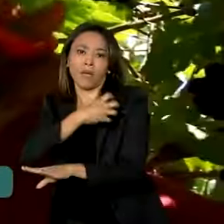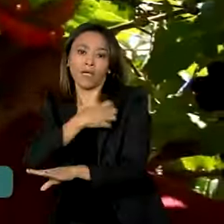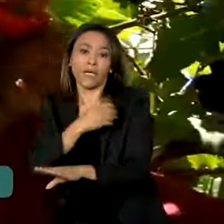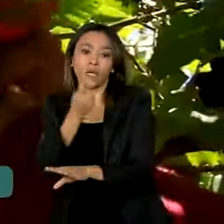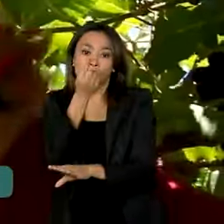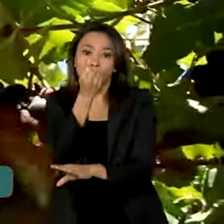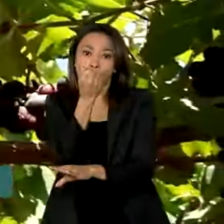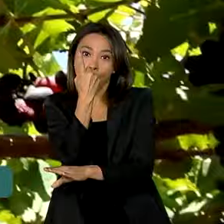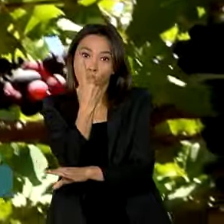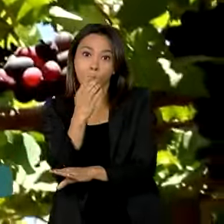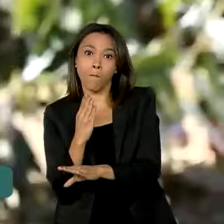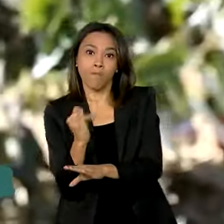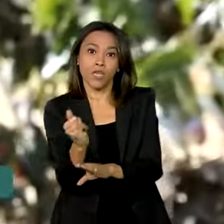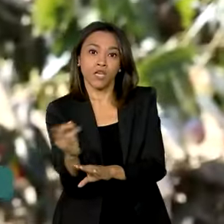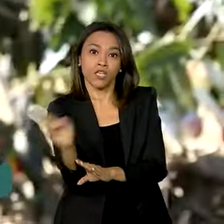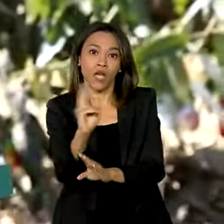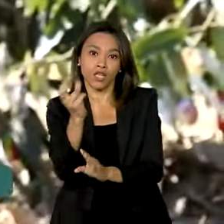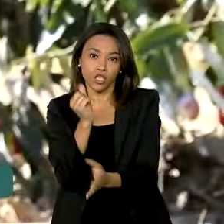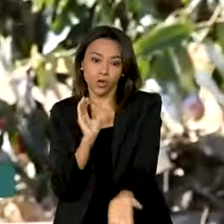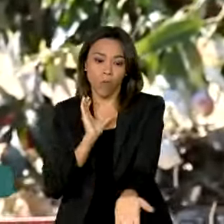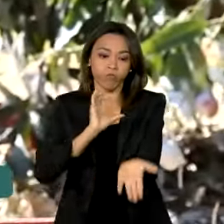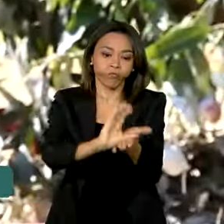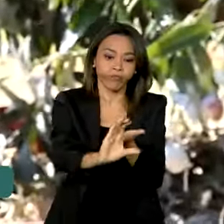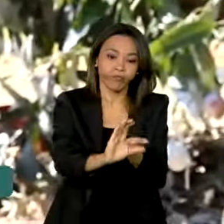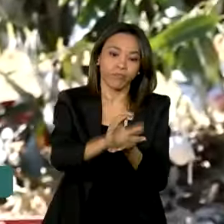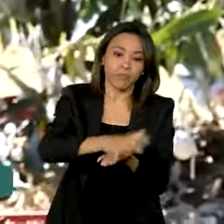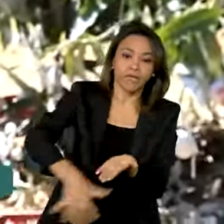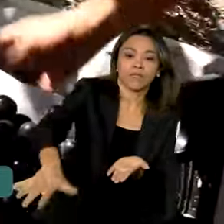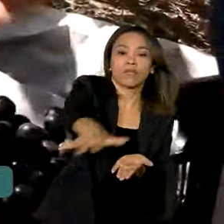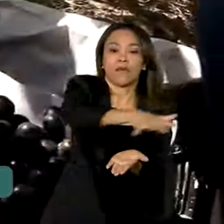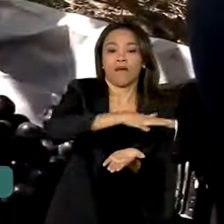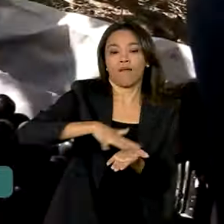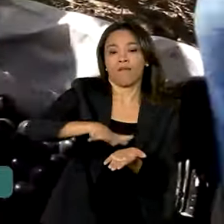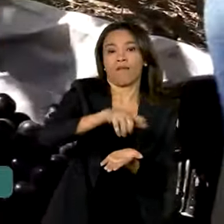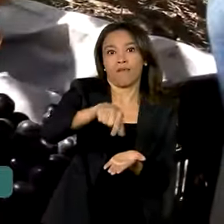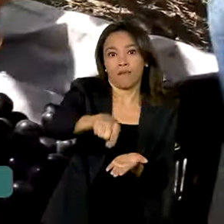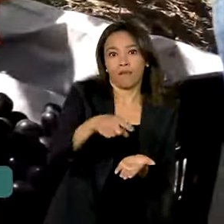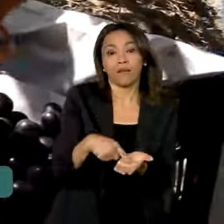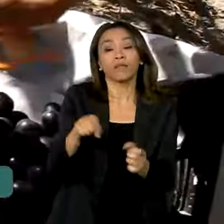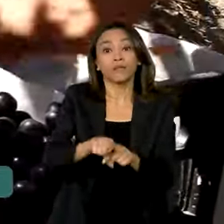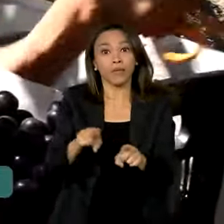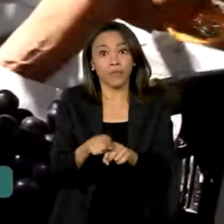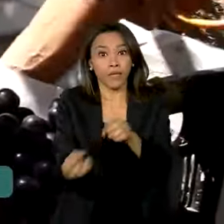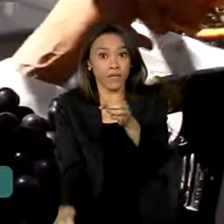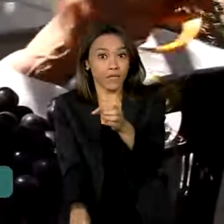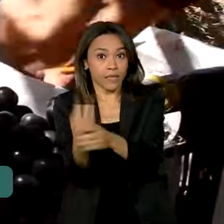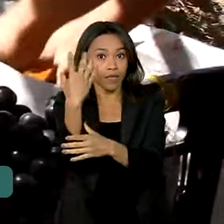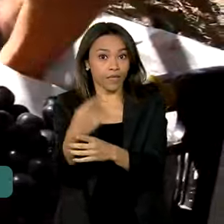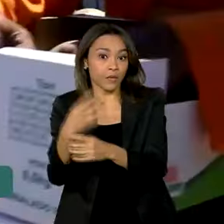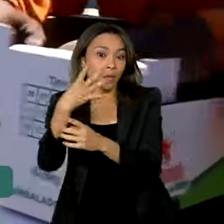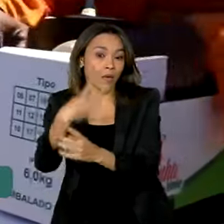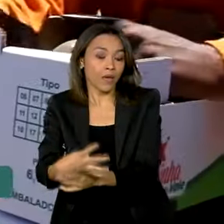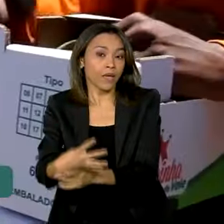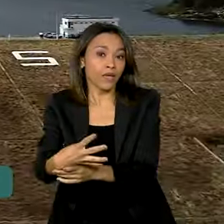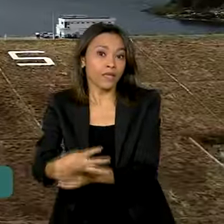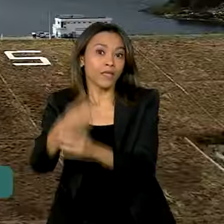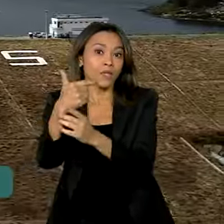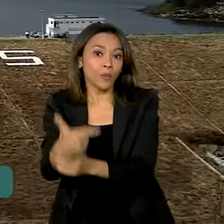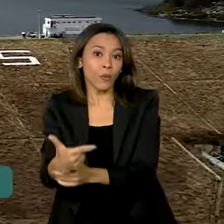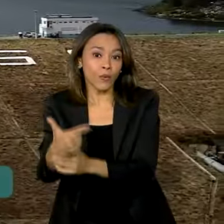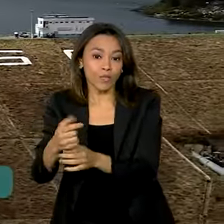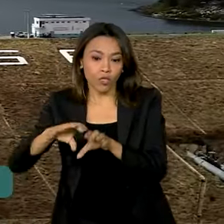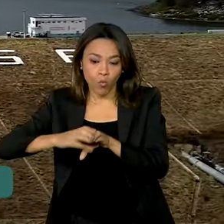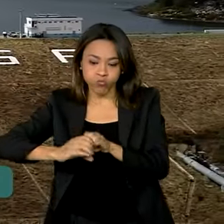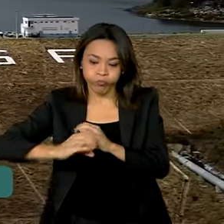bilhão na aquisição e na regularização fundiária de áreas, na implantação de 42 quilômetros de canal